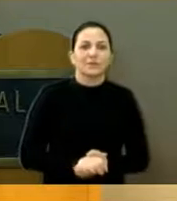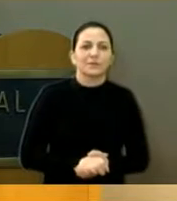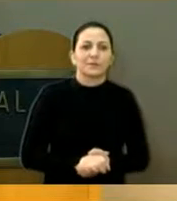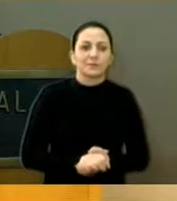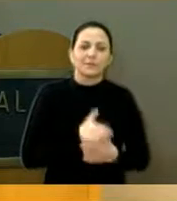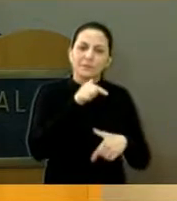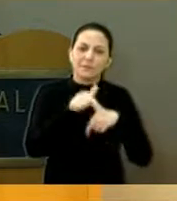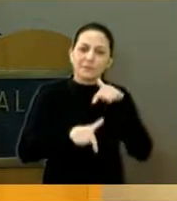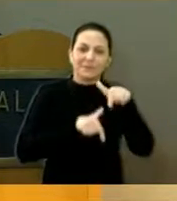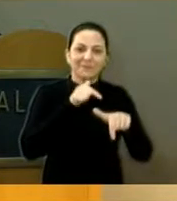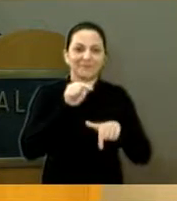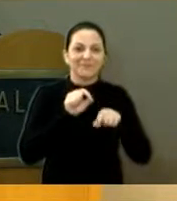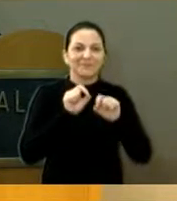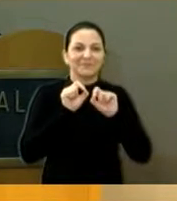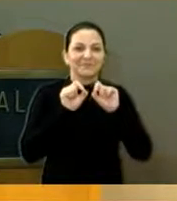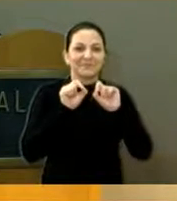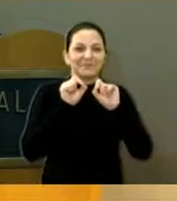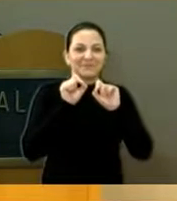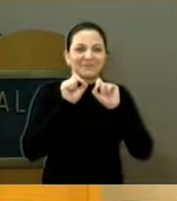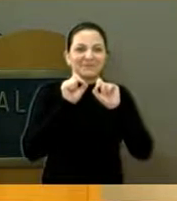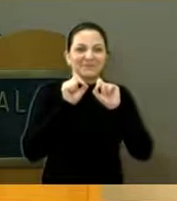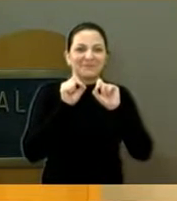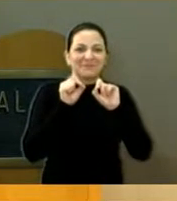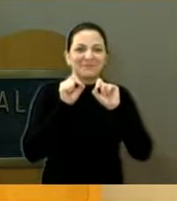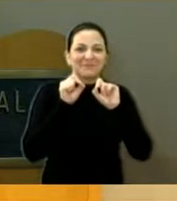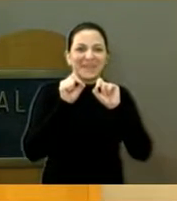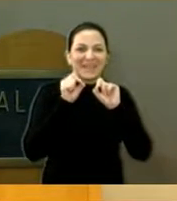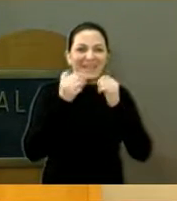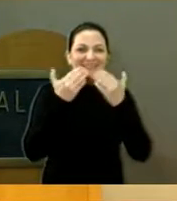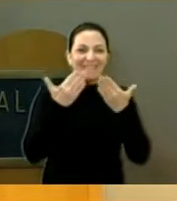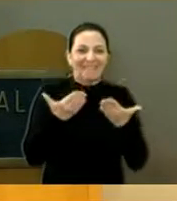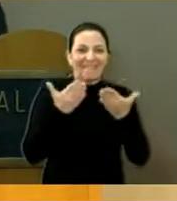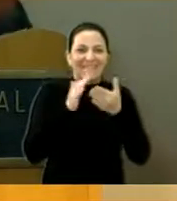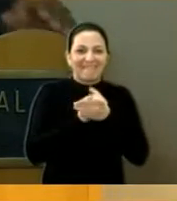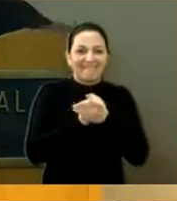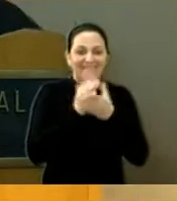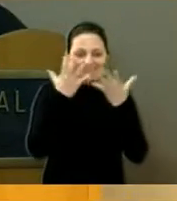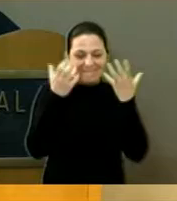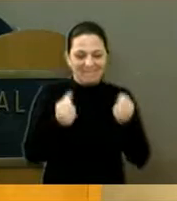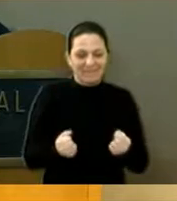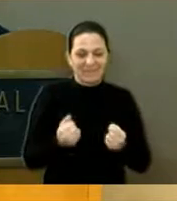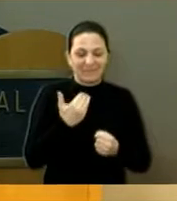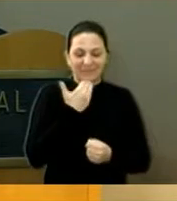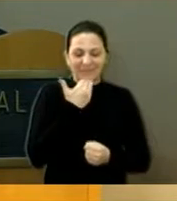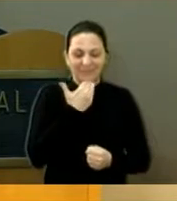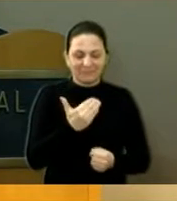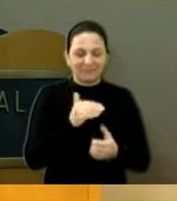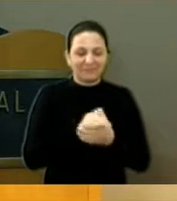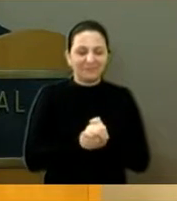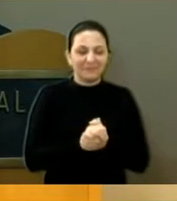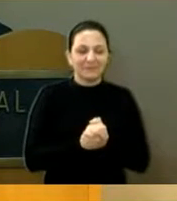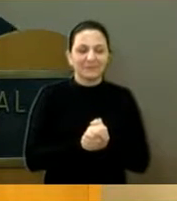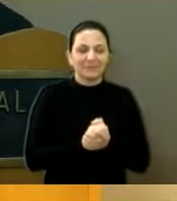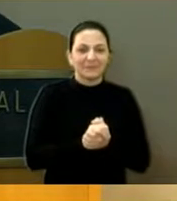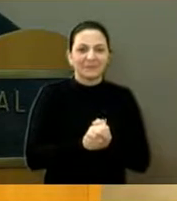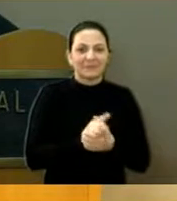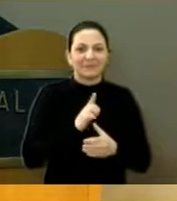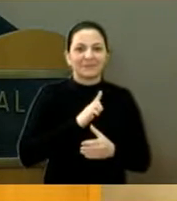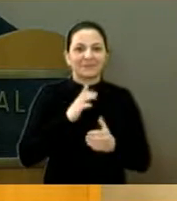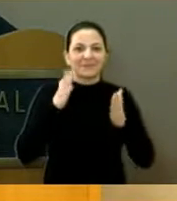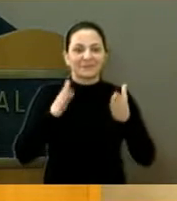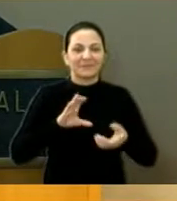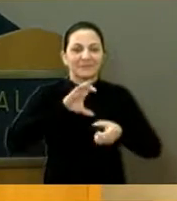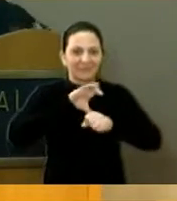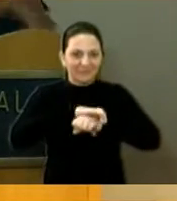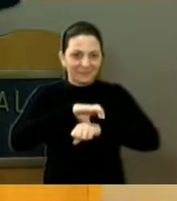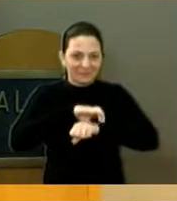fui até ele e ele veio acatar esse pedido. E é assim mesmo. Você sabe que hoje a segurança